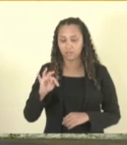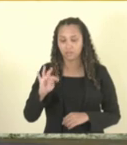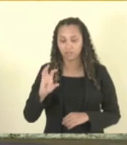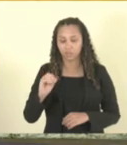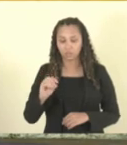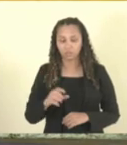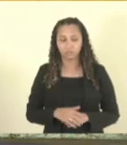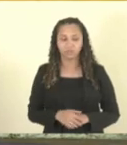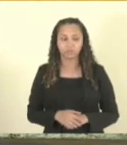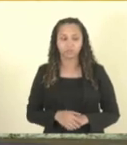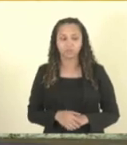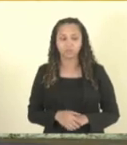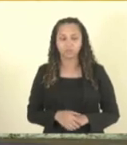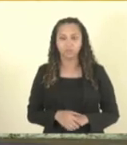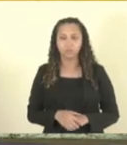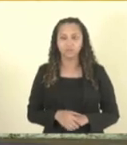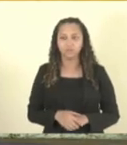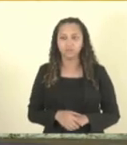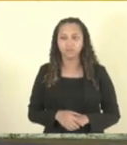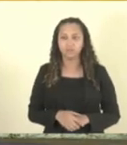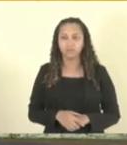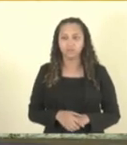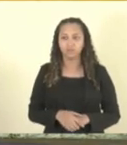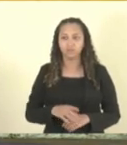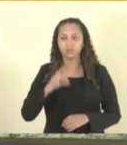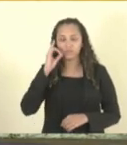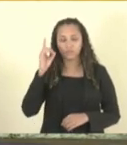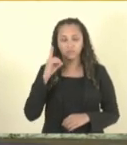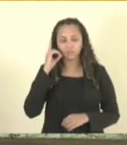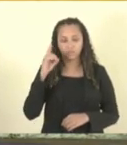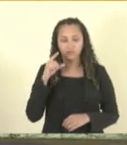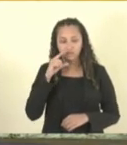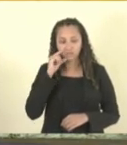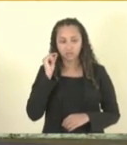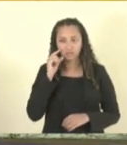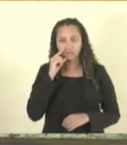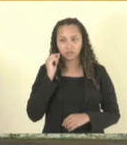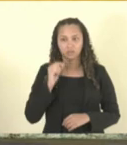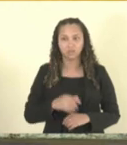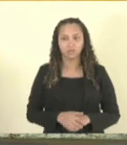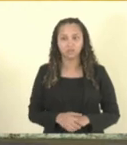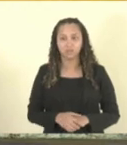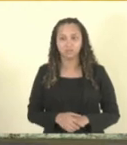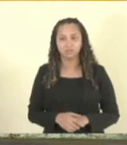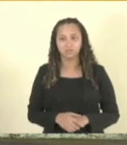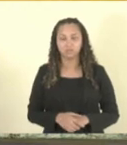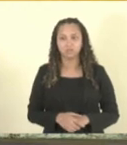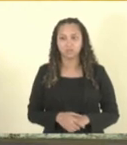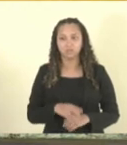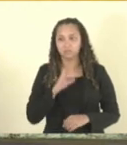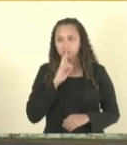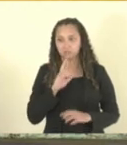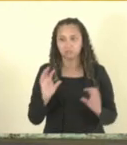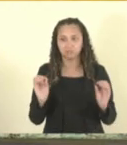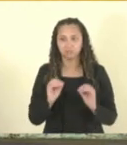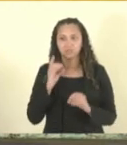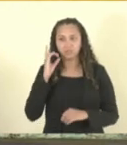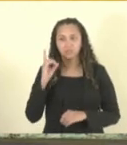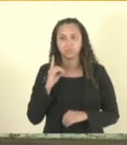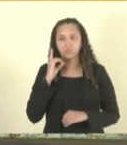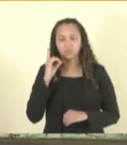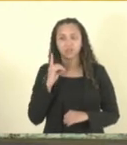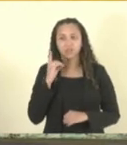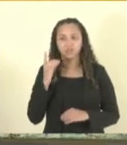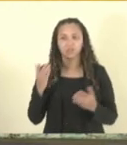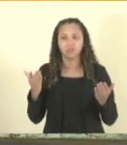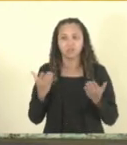Deputado Zé Preto não respondendo, com a palavra a deputada Camila Valadão. Deputada Camila não respondendo, eu passo agora a